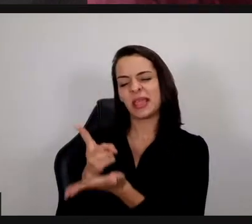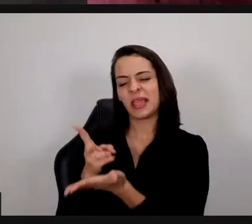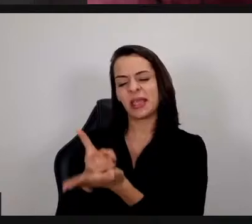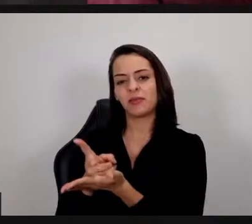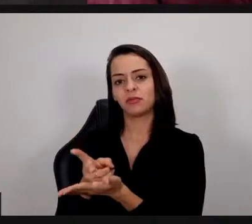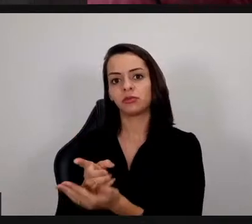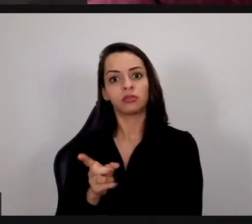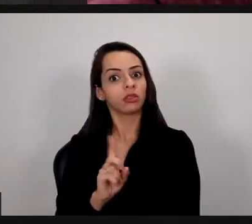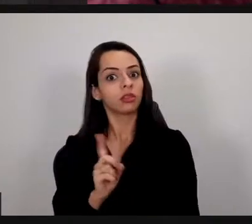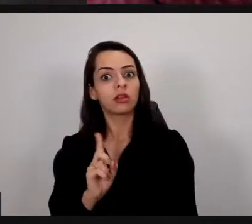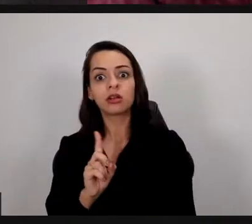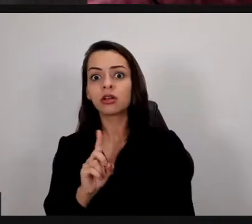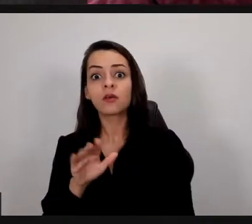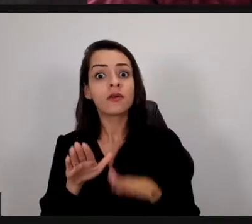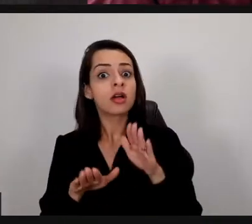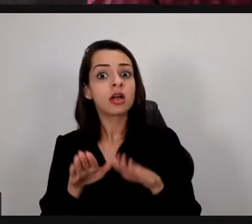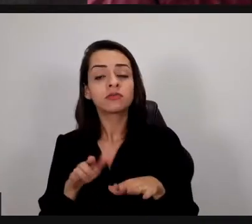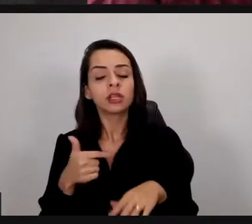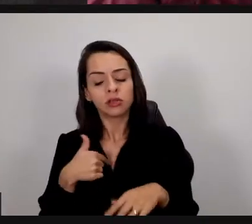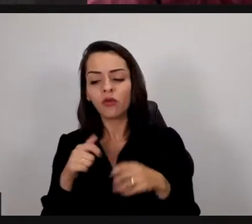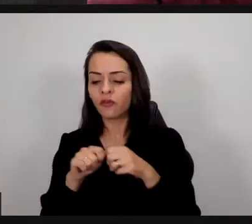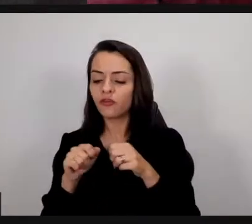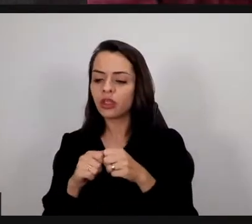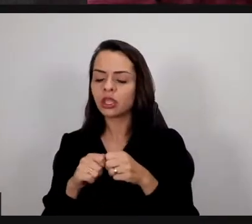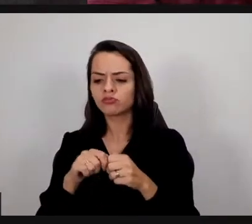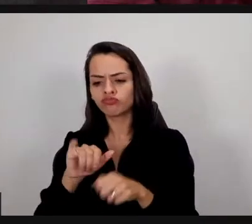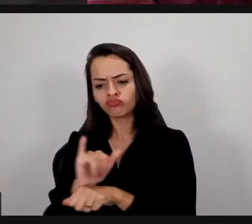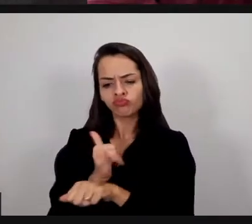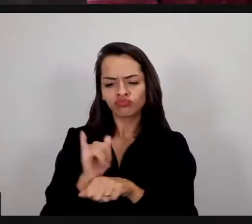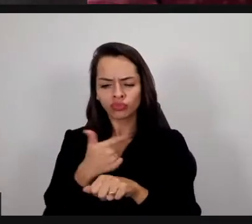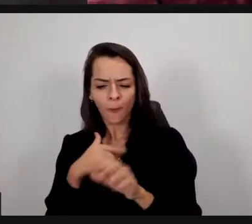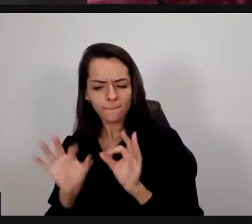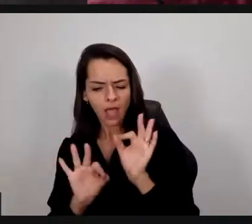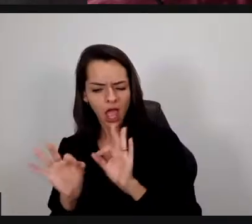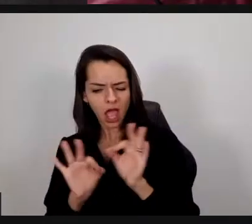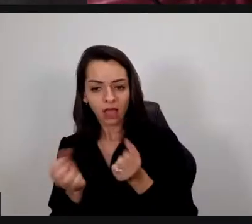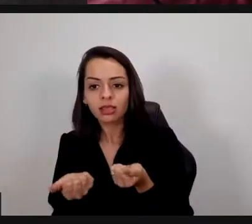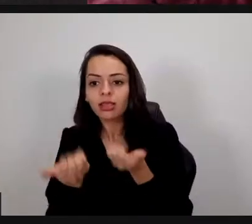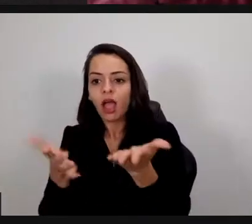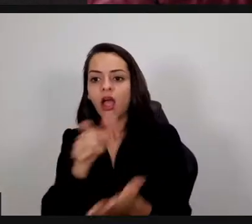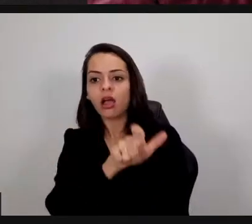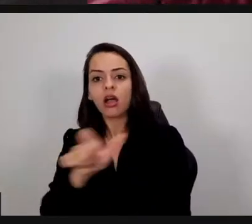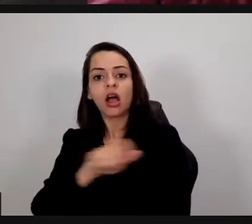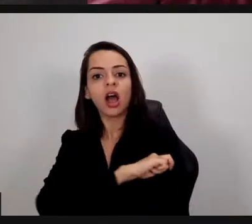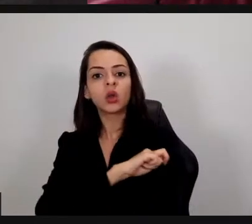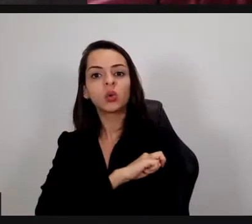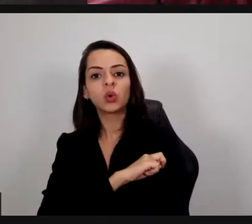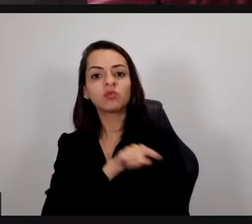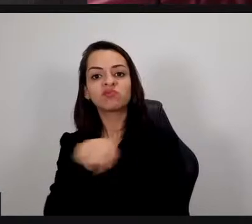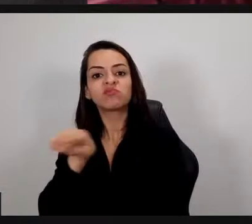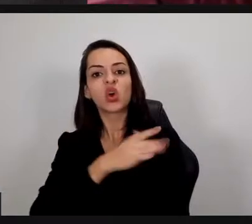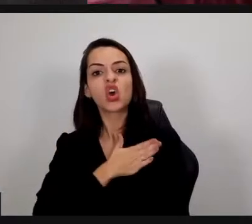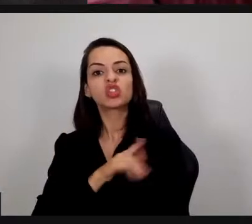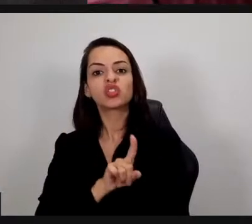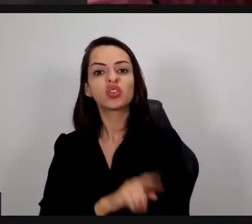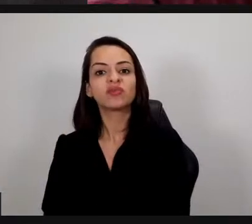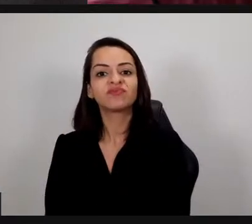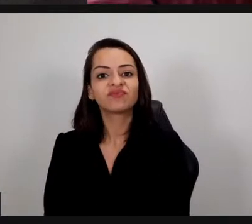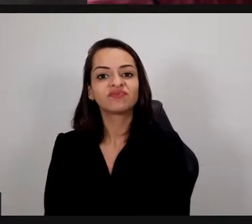é legal não quero que você use esse tipo de metodologia eu quero que você trabalhe dessa forma se tem que aplicar uma prova por exemplo